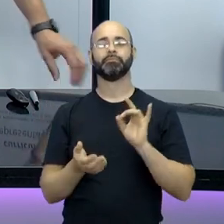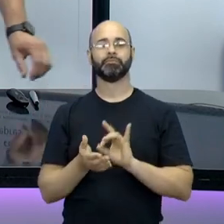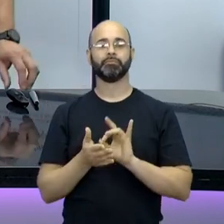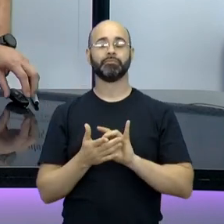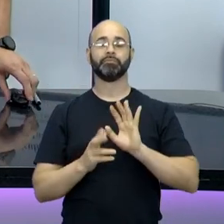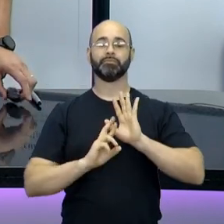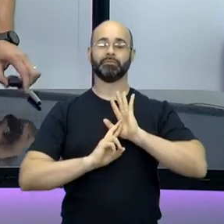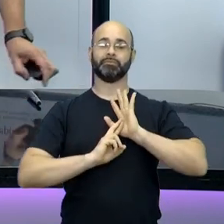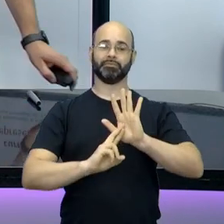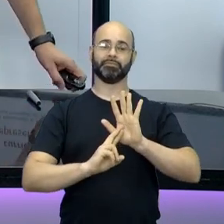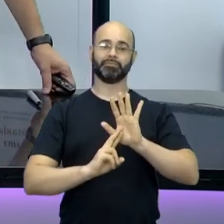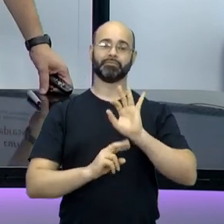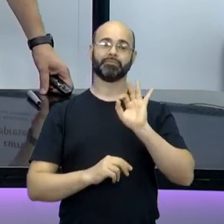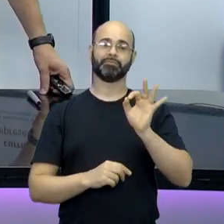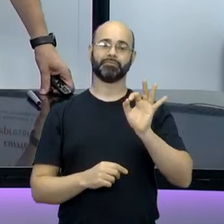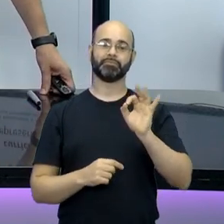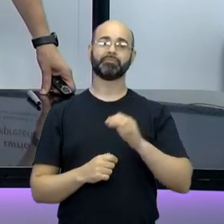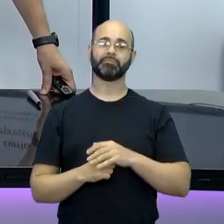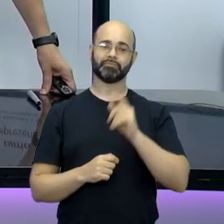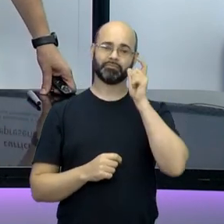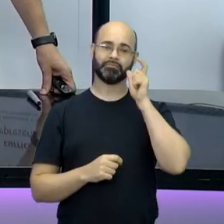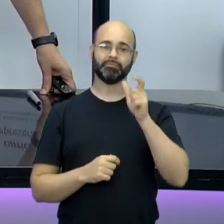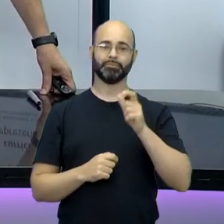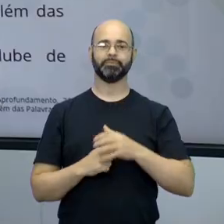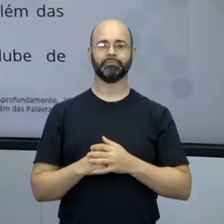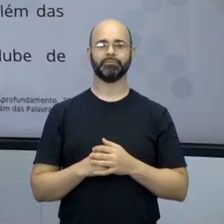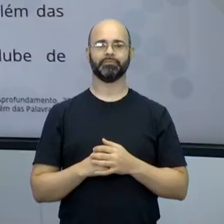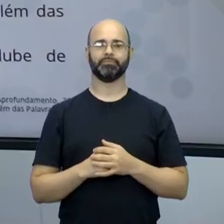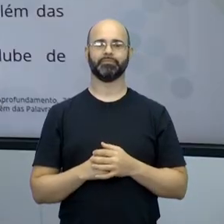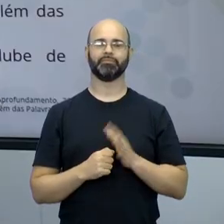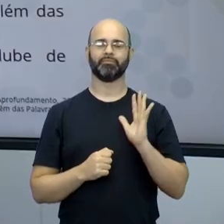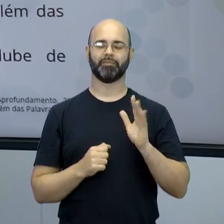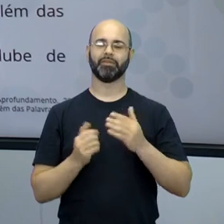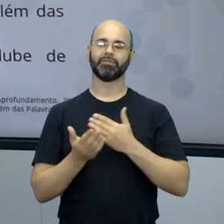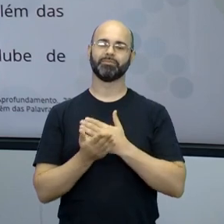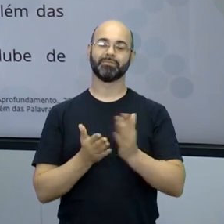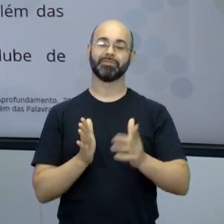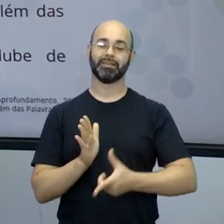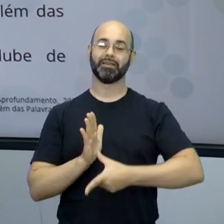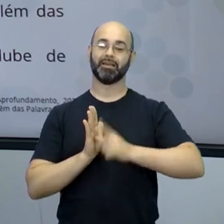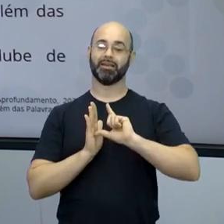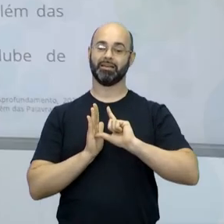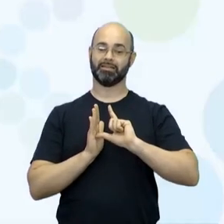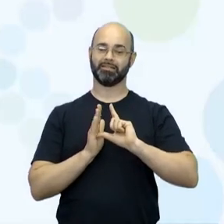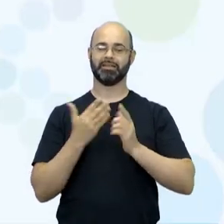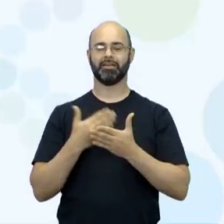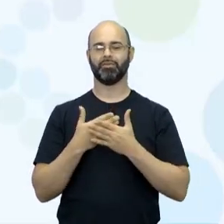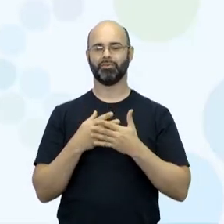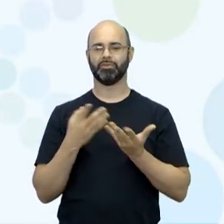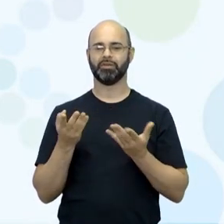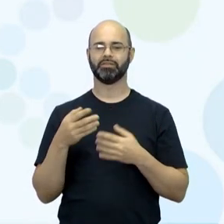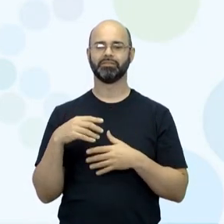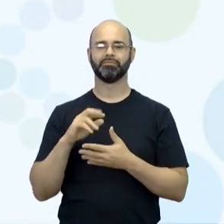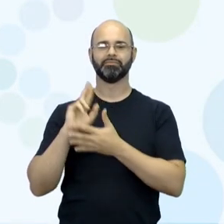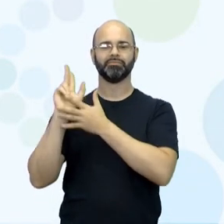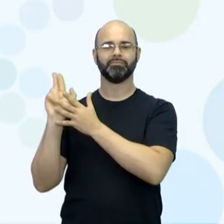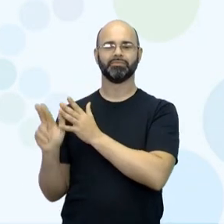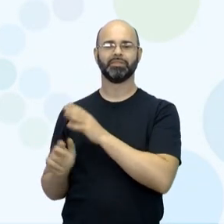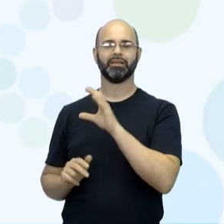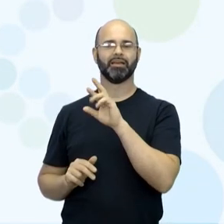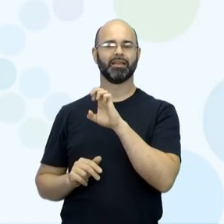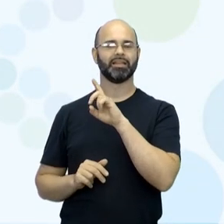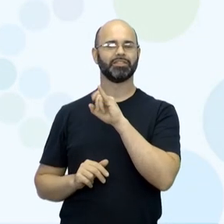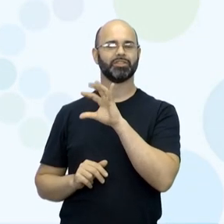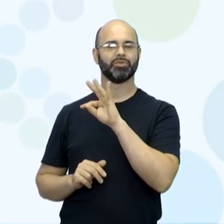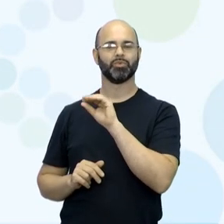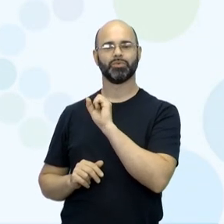representatividade, né? Isso. interessantíssimo. Mas antes de começar, vamos para os créditos da aula, tá? Na tela, fica tudo anotadinho. Pega o caderno e anota.